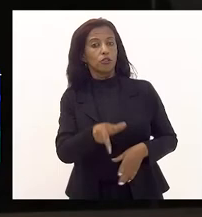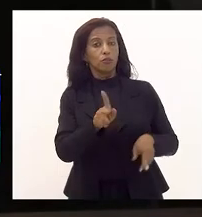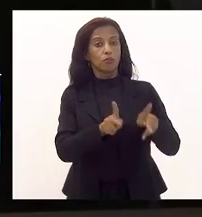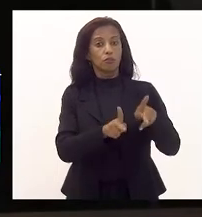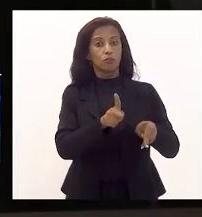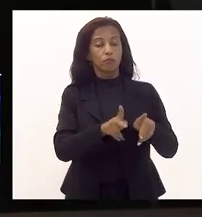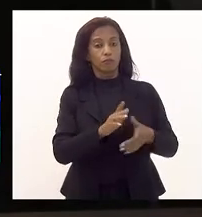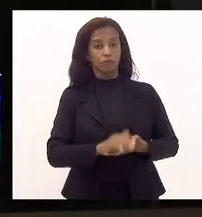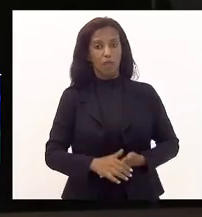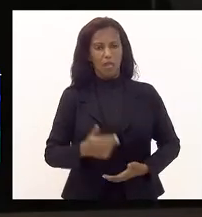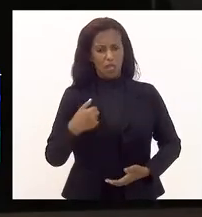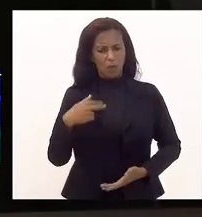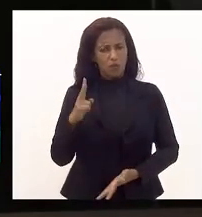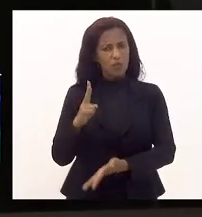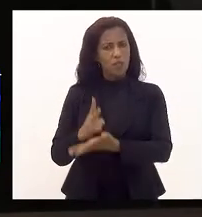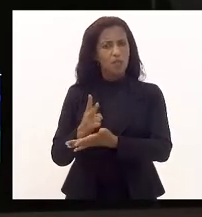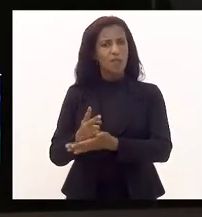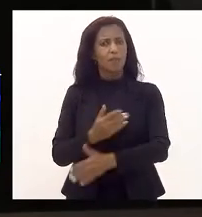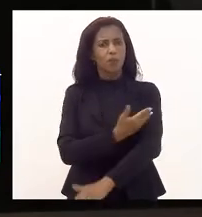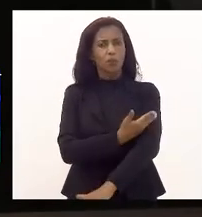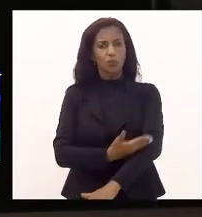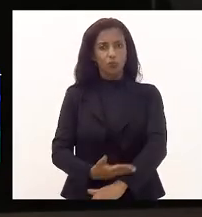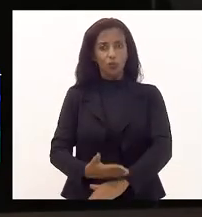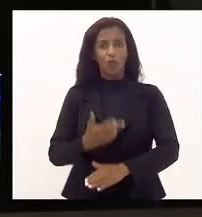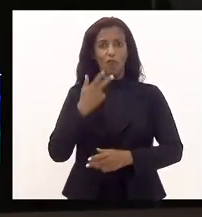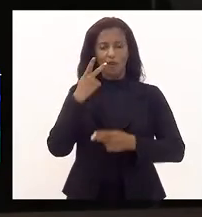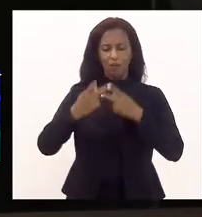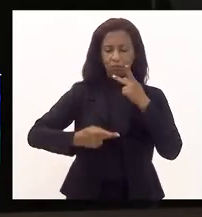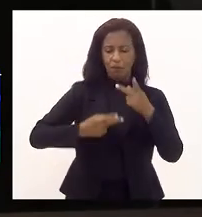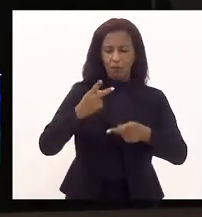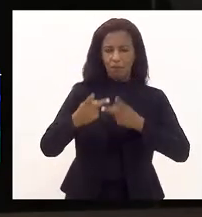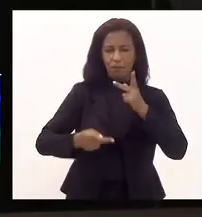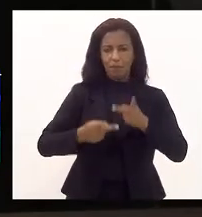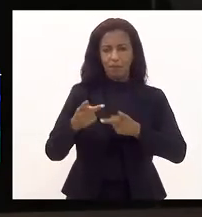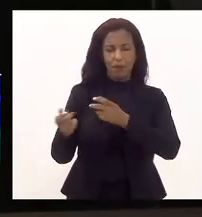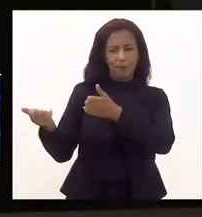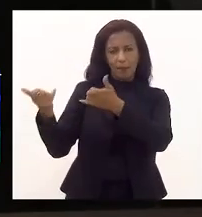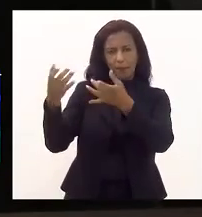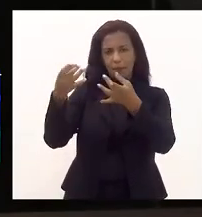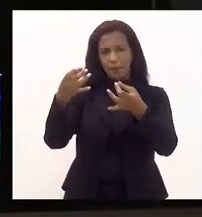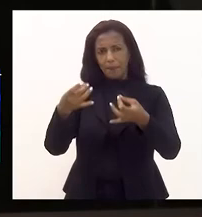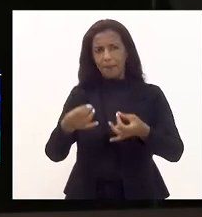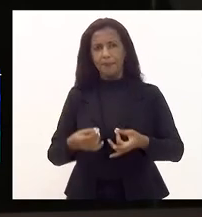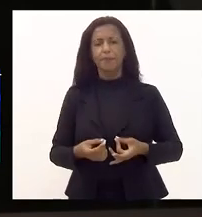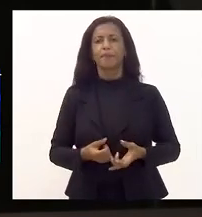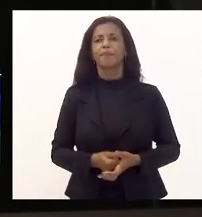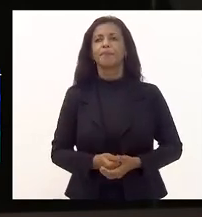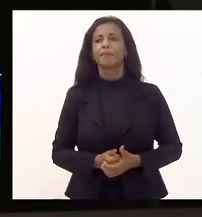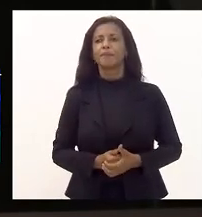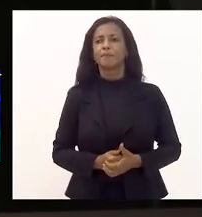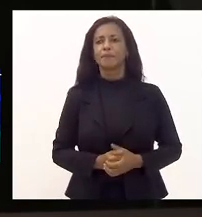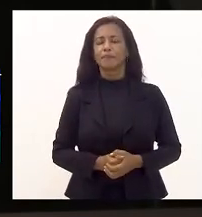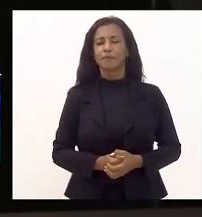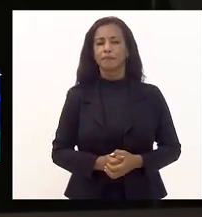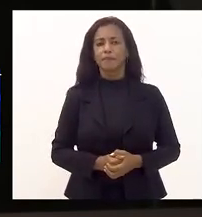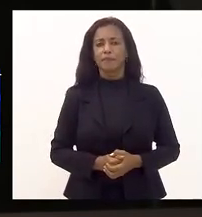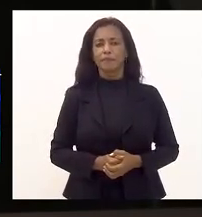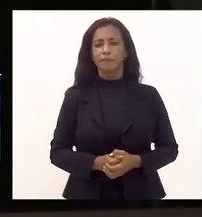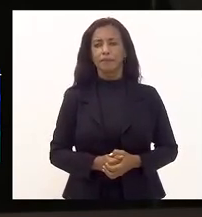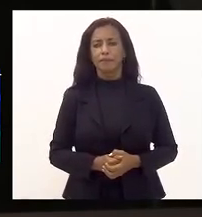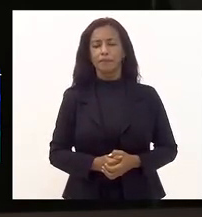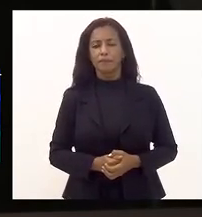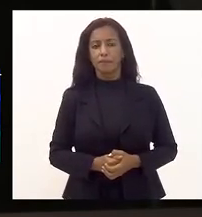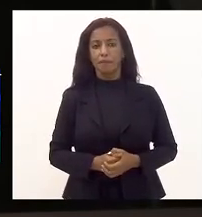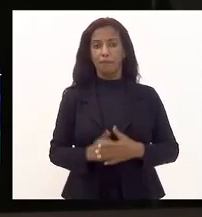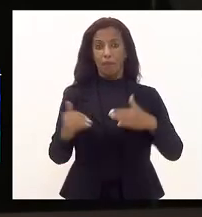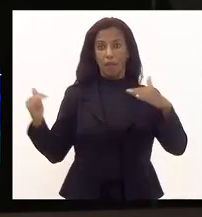Eu sempre costumo falar que as